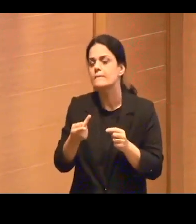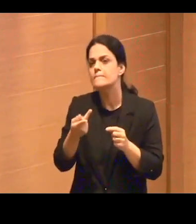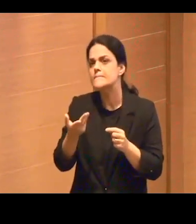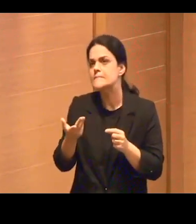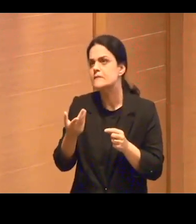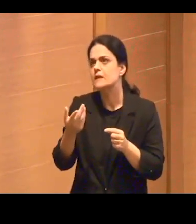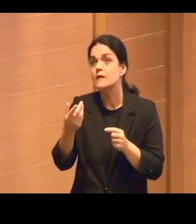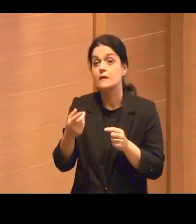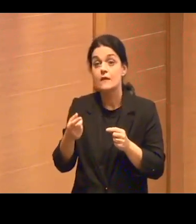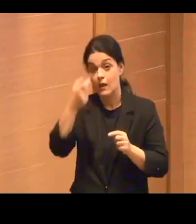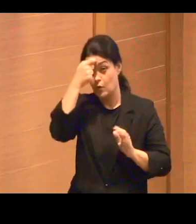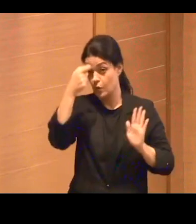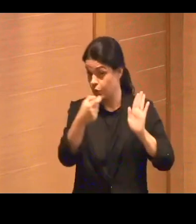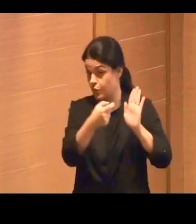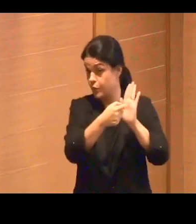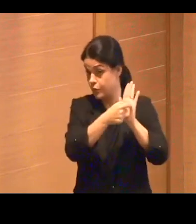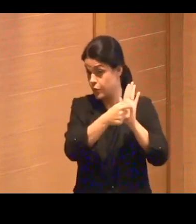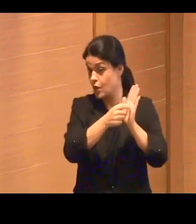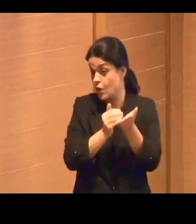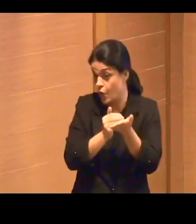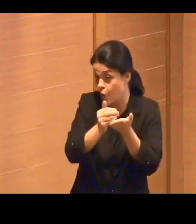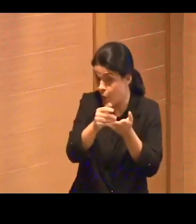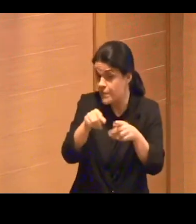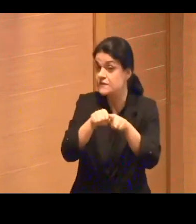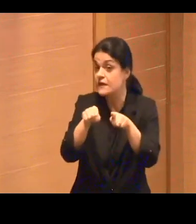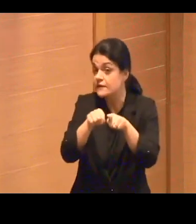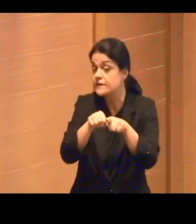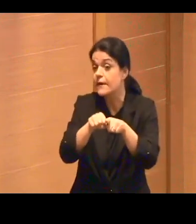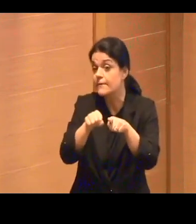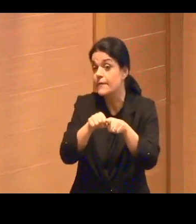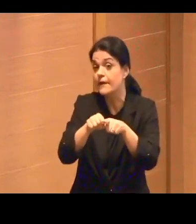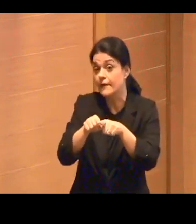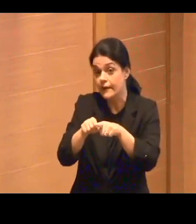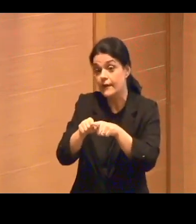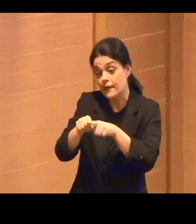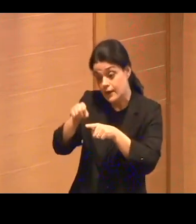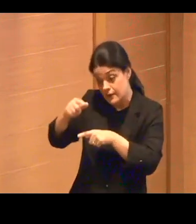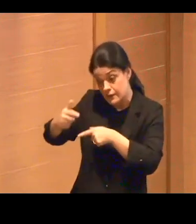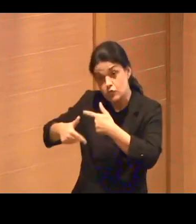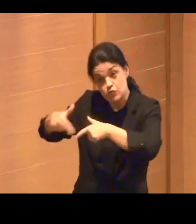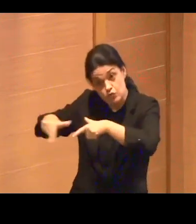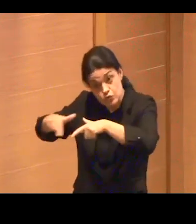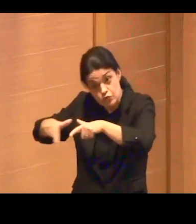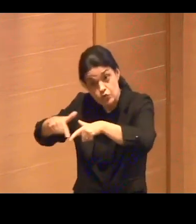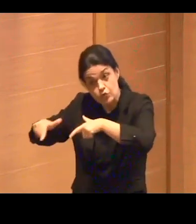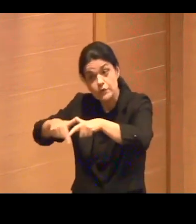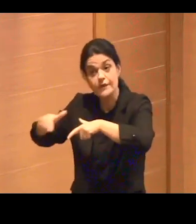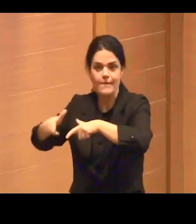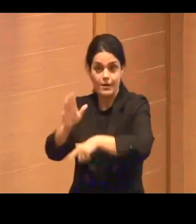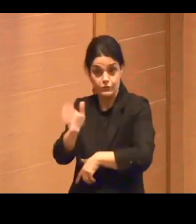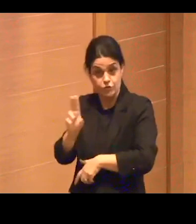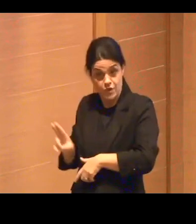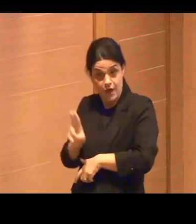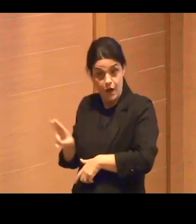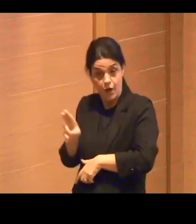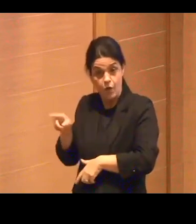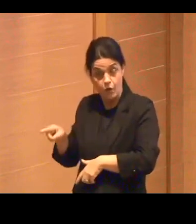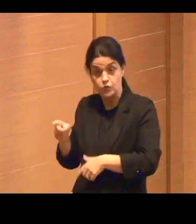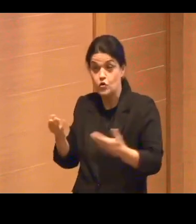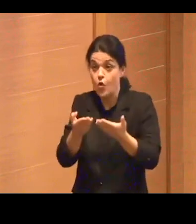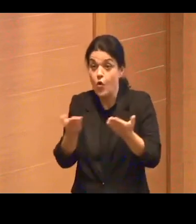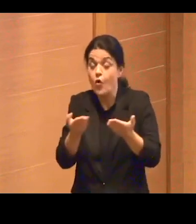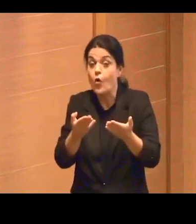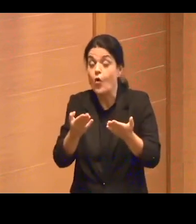questão da inteligência artificial vai começar a mexer também no mundo do trabalho. Vai não, tá? E hoje o Eu País está dizendo,